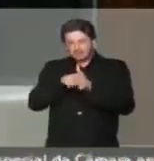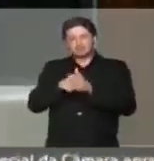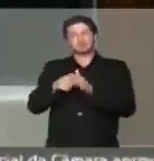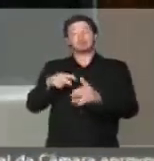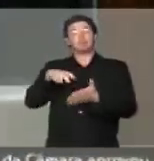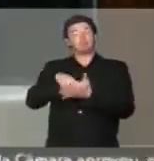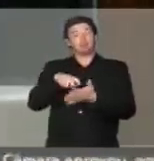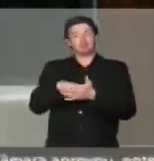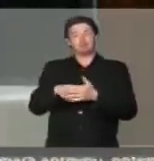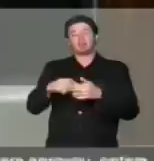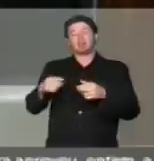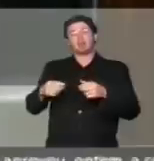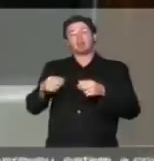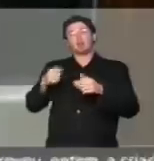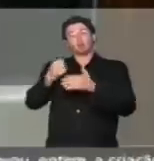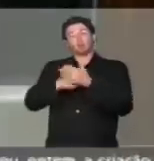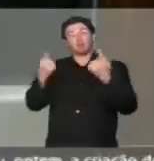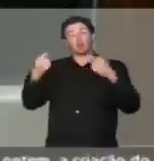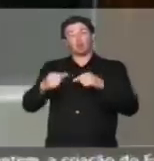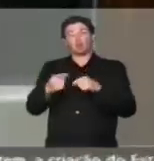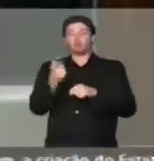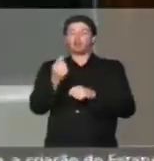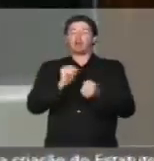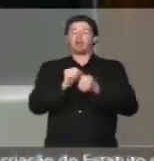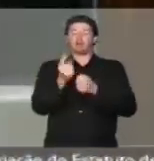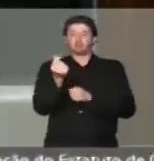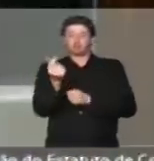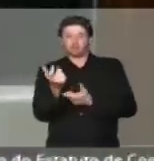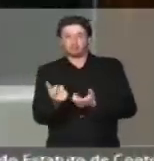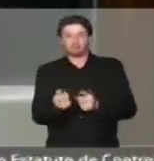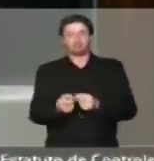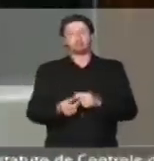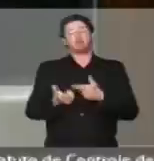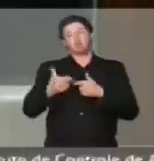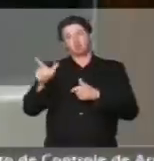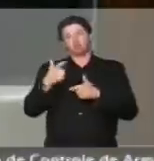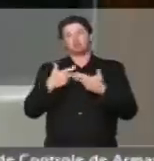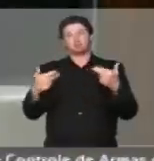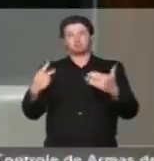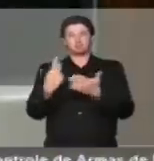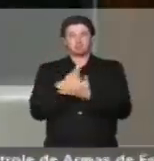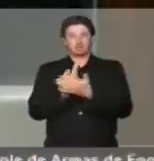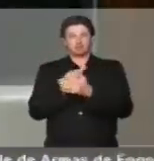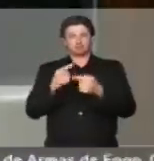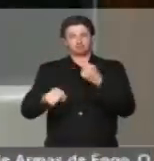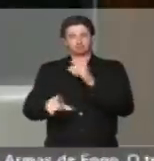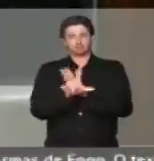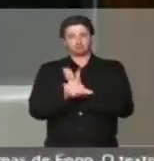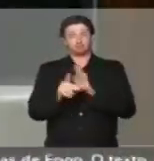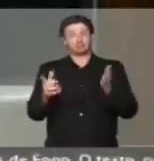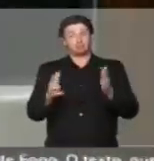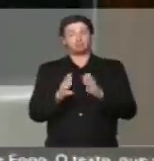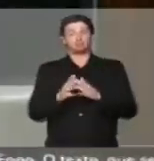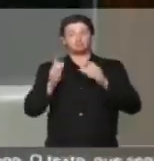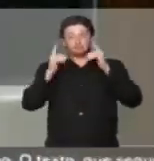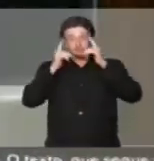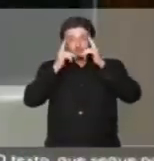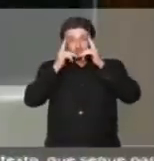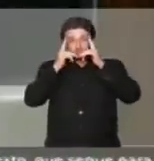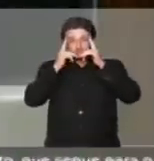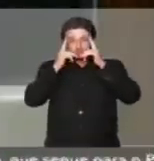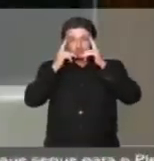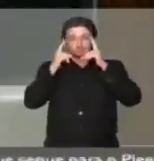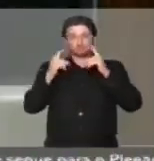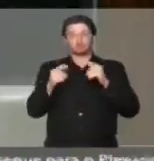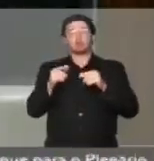combate à evasão de divisas, à lavagem de dinheiro e outros ilícitos. Então, a nota